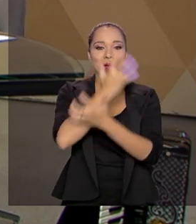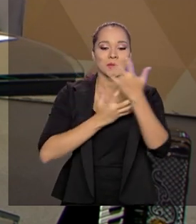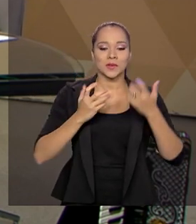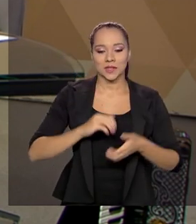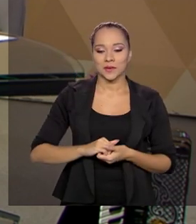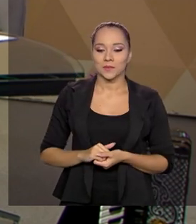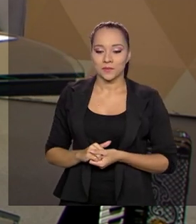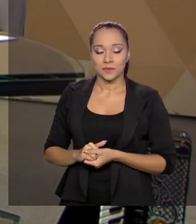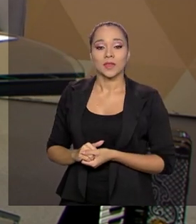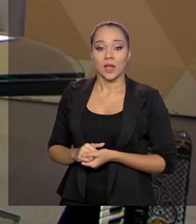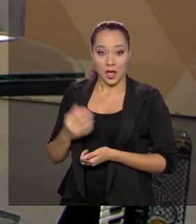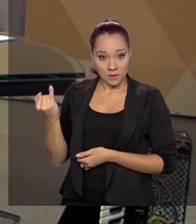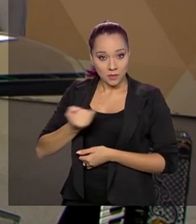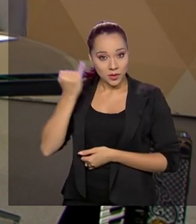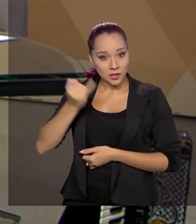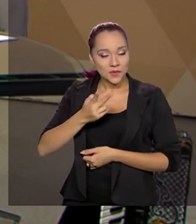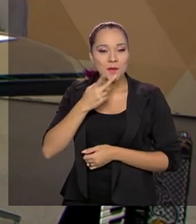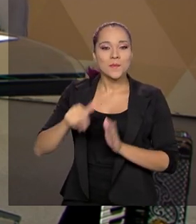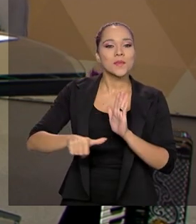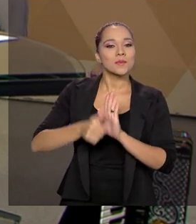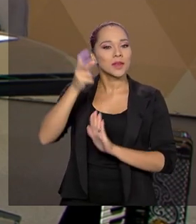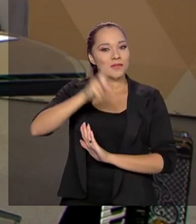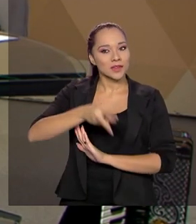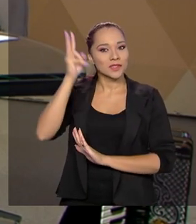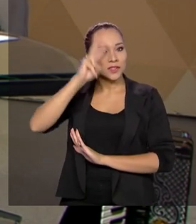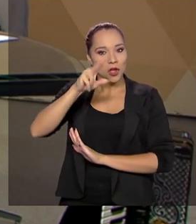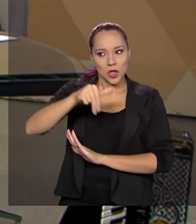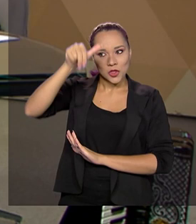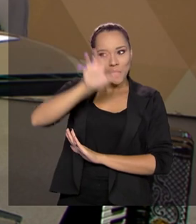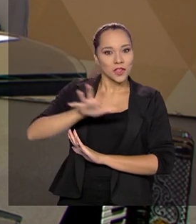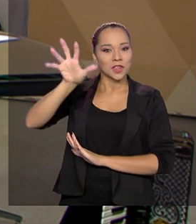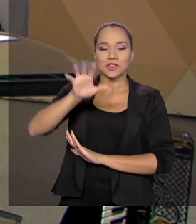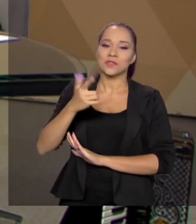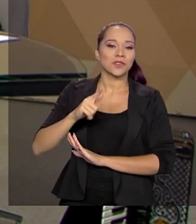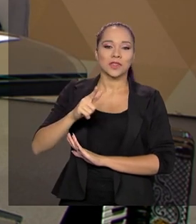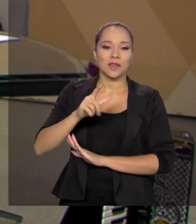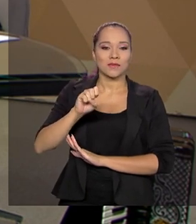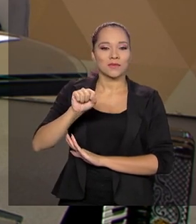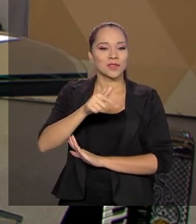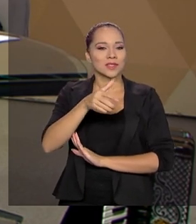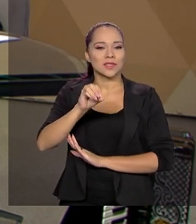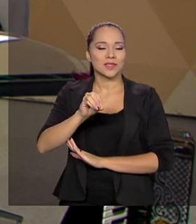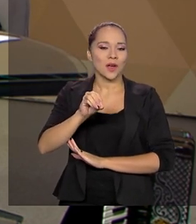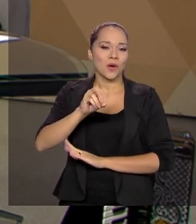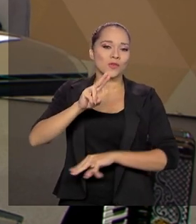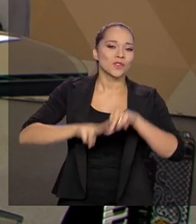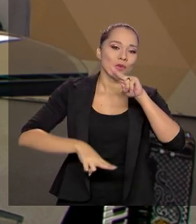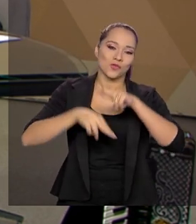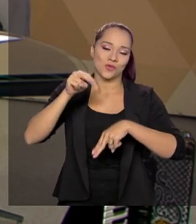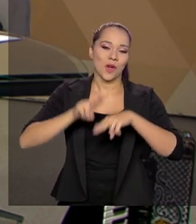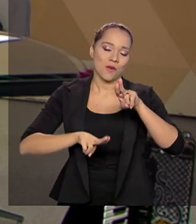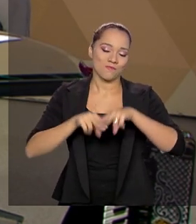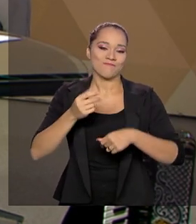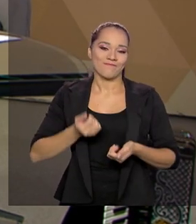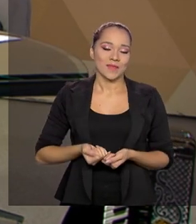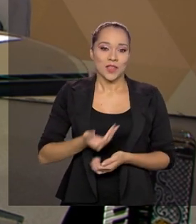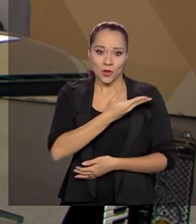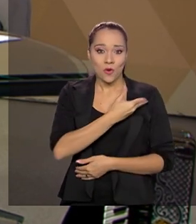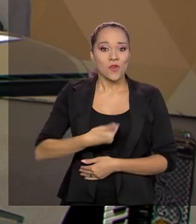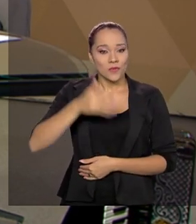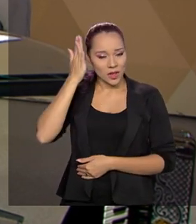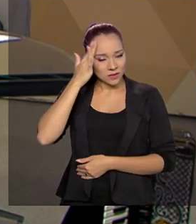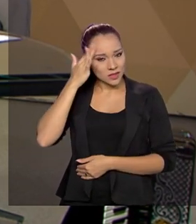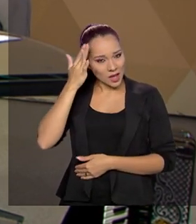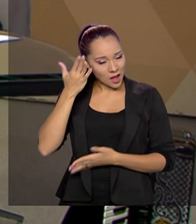Vale ressaltar que, pela primeira vez na história, o Nordeste ficou sem São João. E o nosso governo sabe disso. O nosso governo está tomando